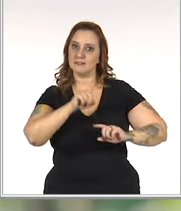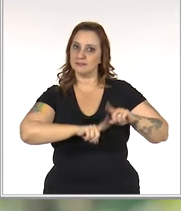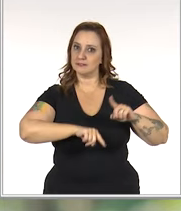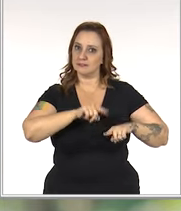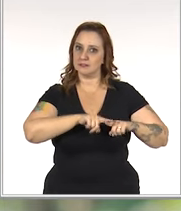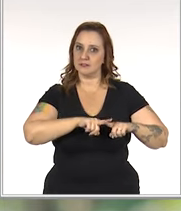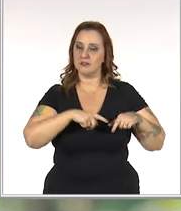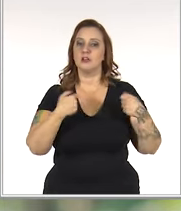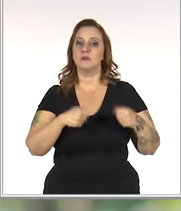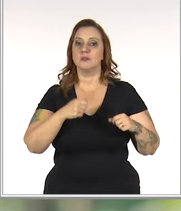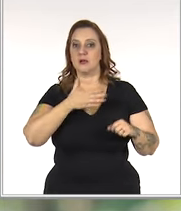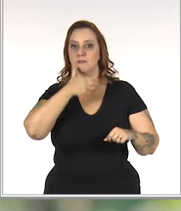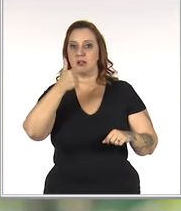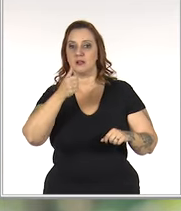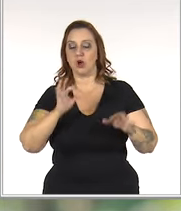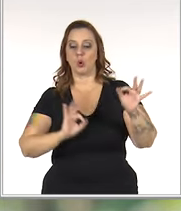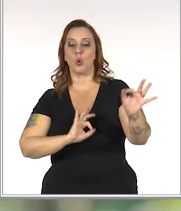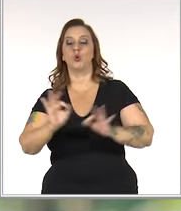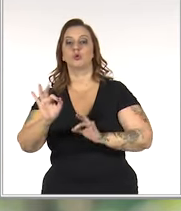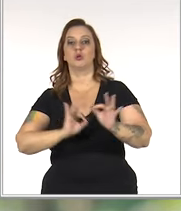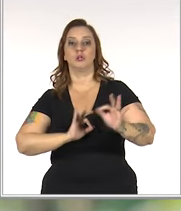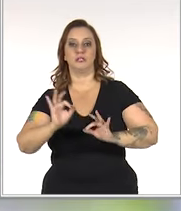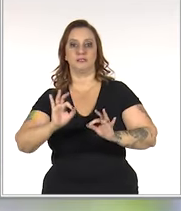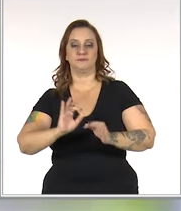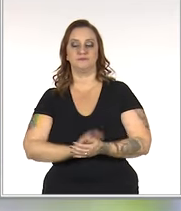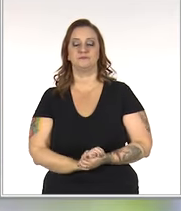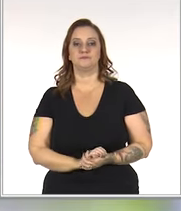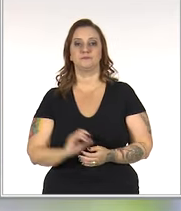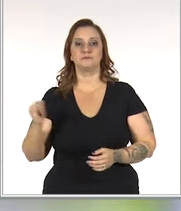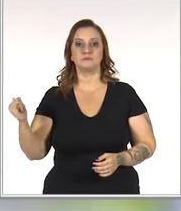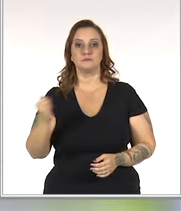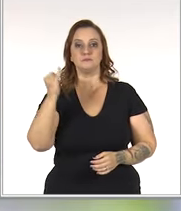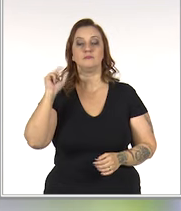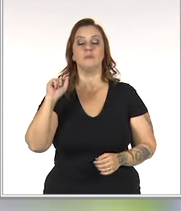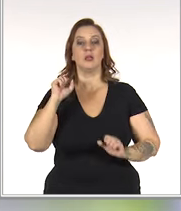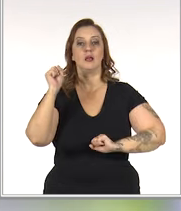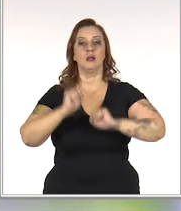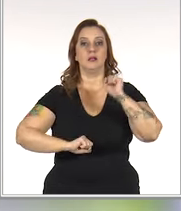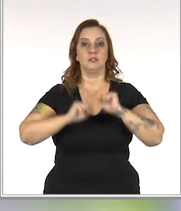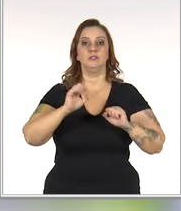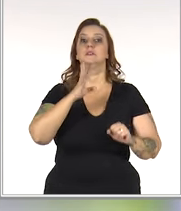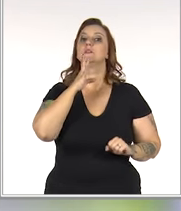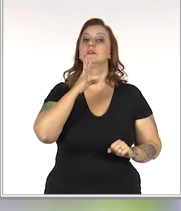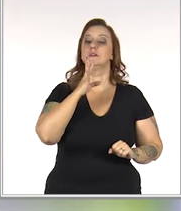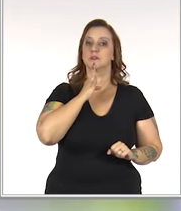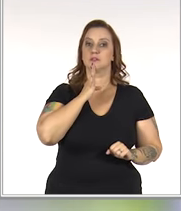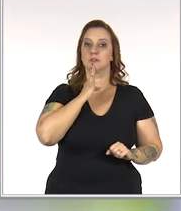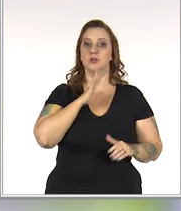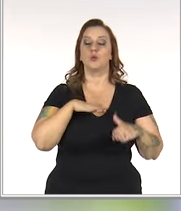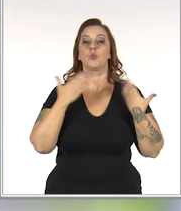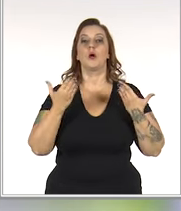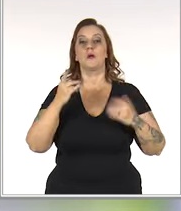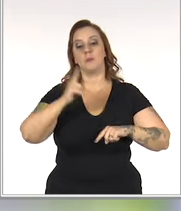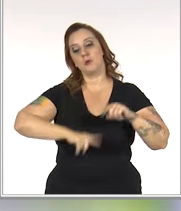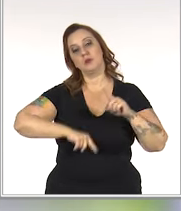gerenciamento de estoques, a gente precisa melhorar o controle. É importante que o empresário conheça